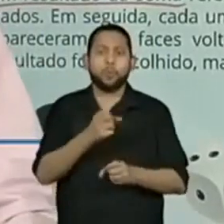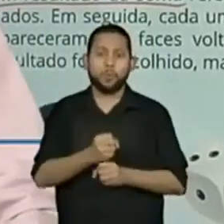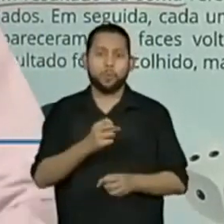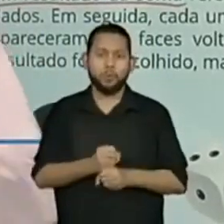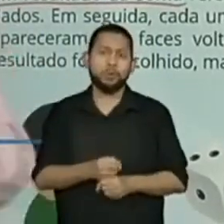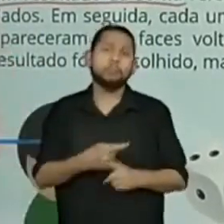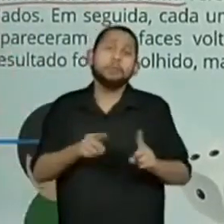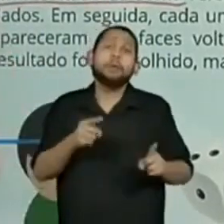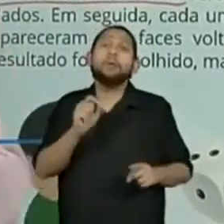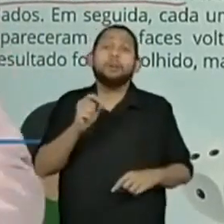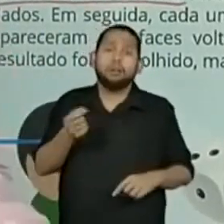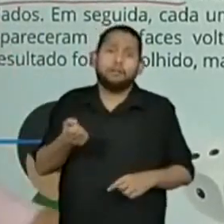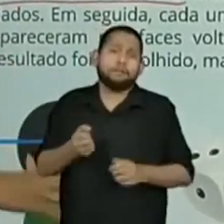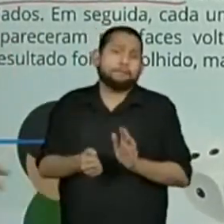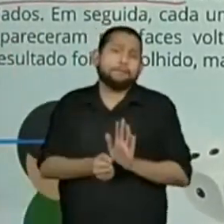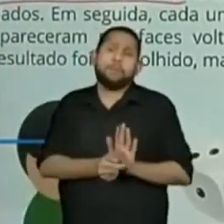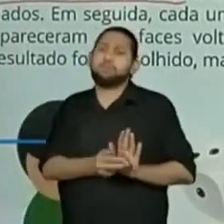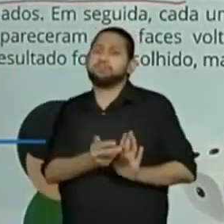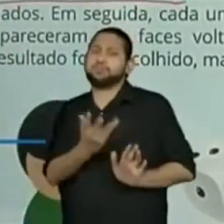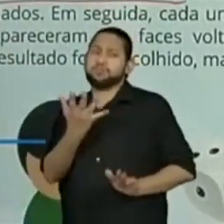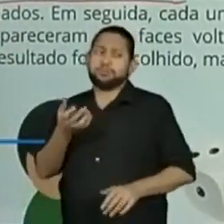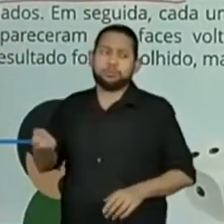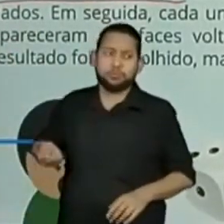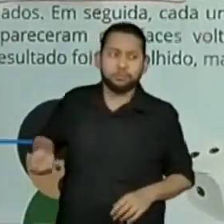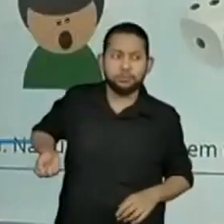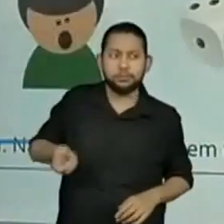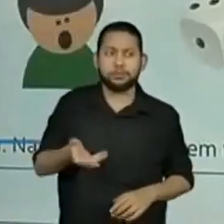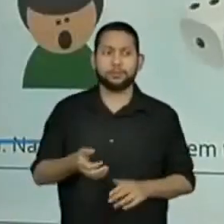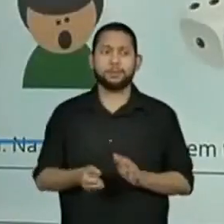essa soma. Vamos, então, para a próxima tela?